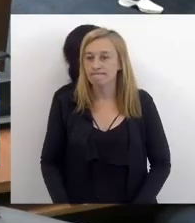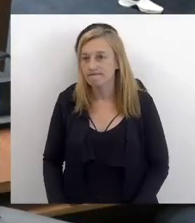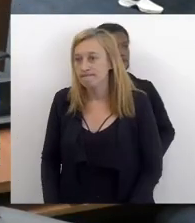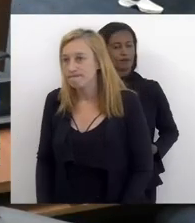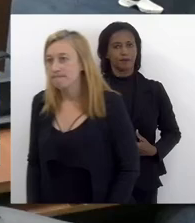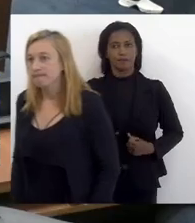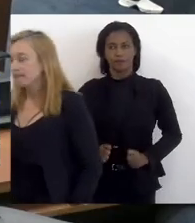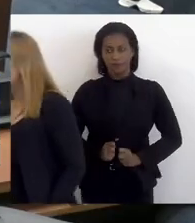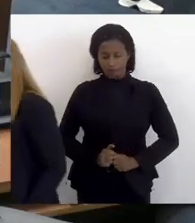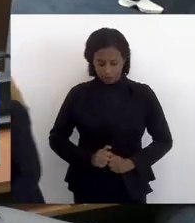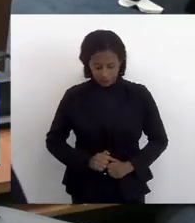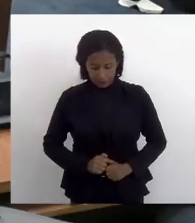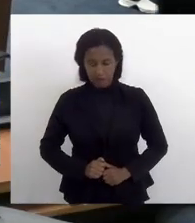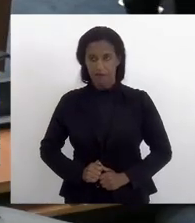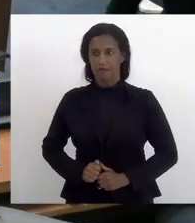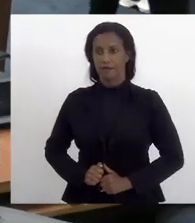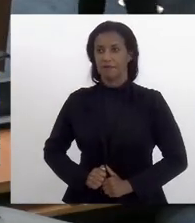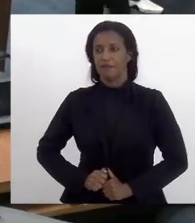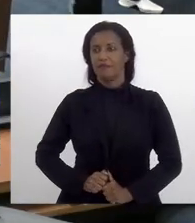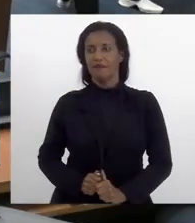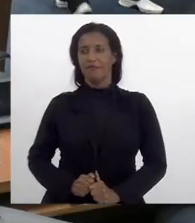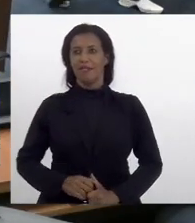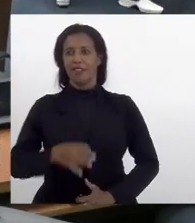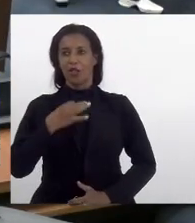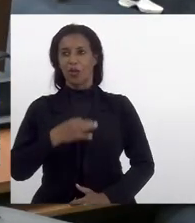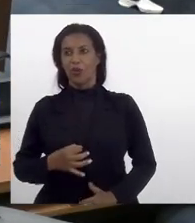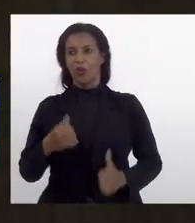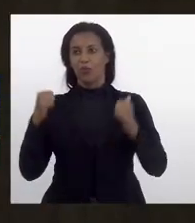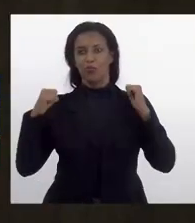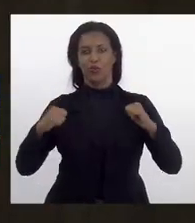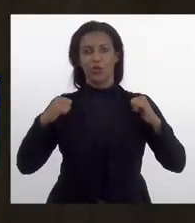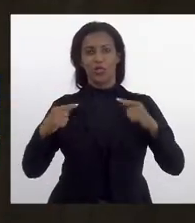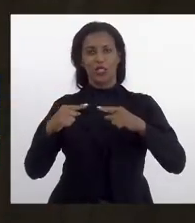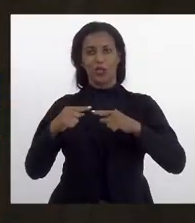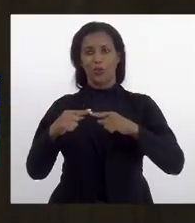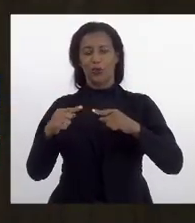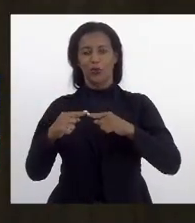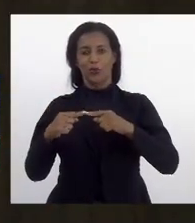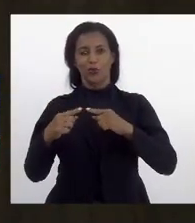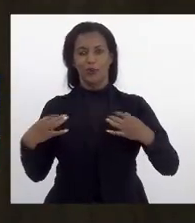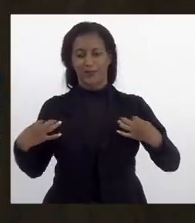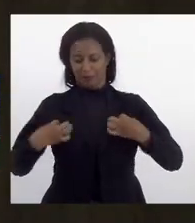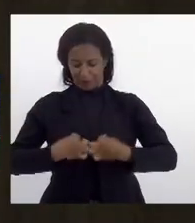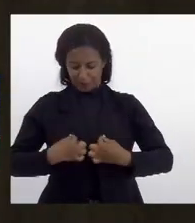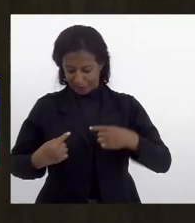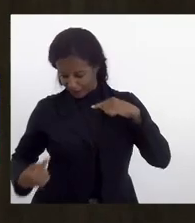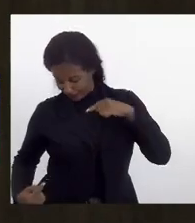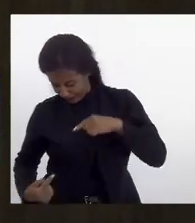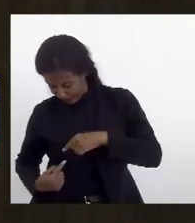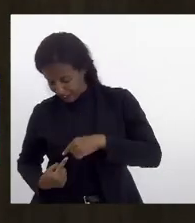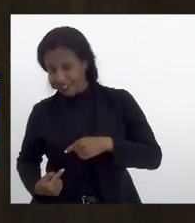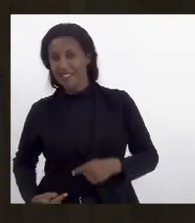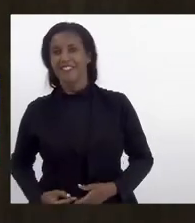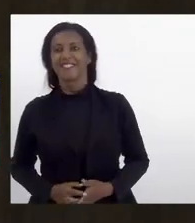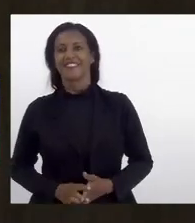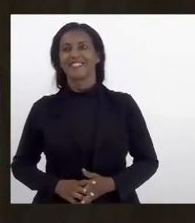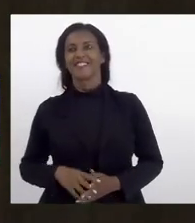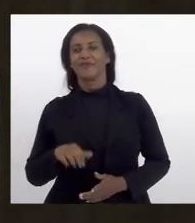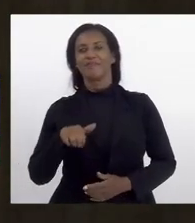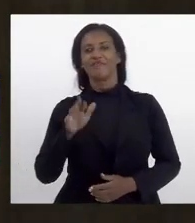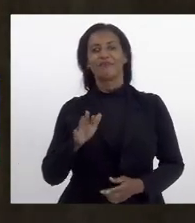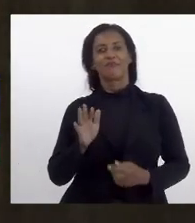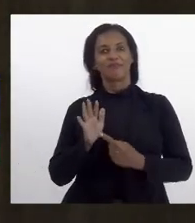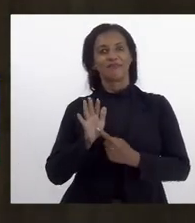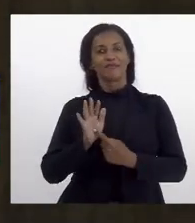deputada Dani com a mochilinha combinando com a blusa sempre me referenciando em quem aqui